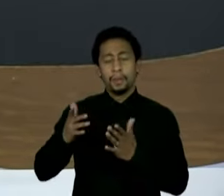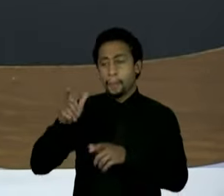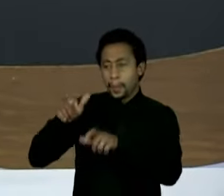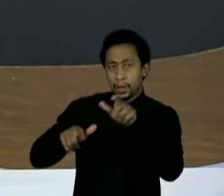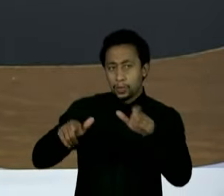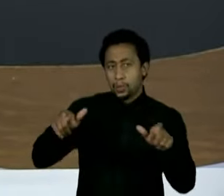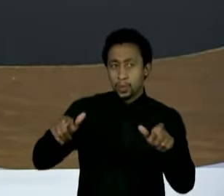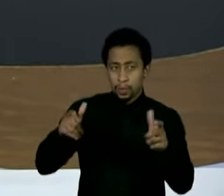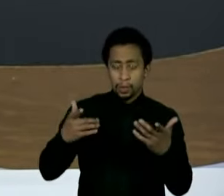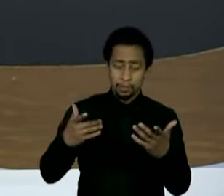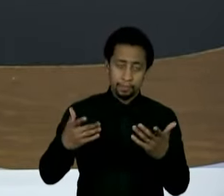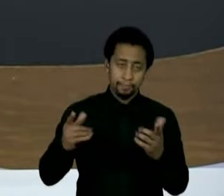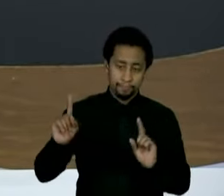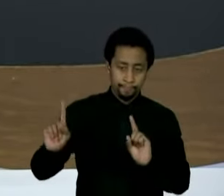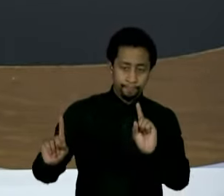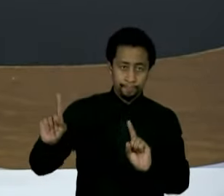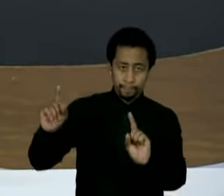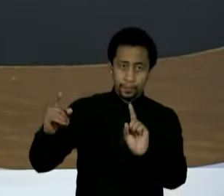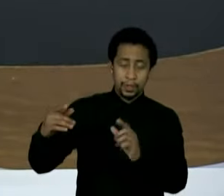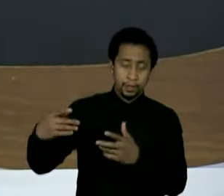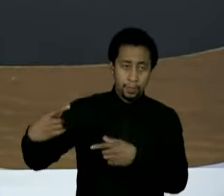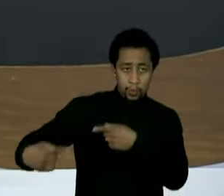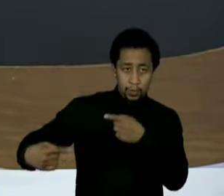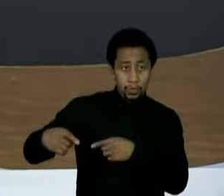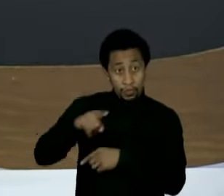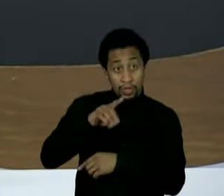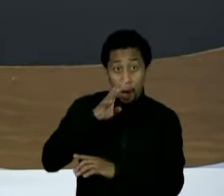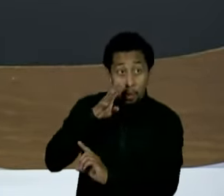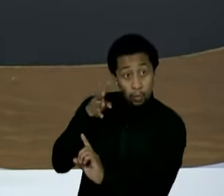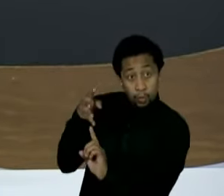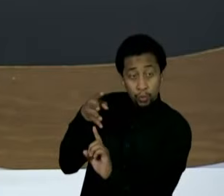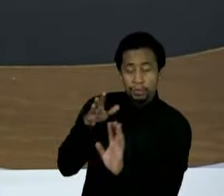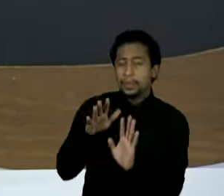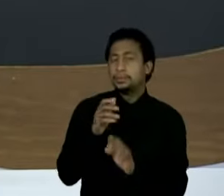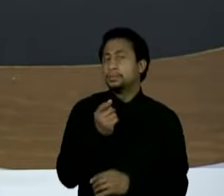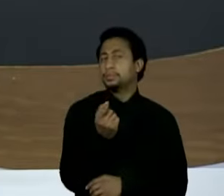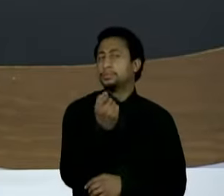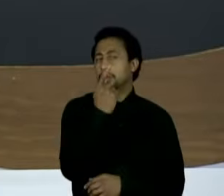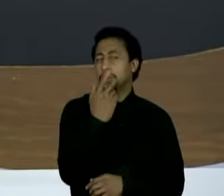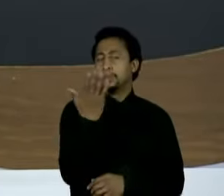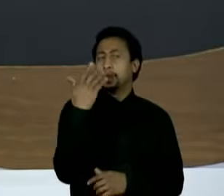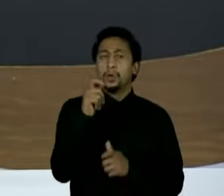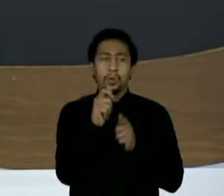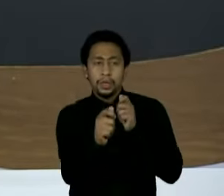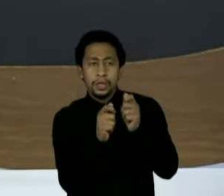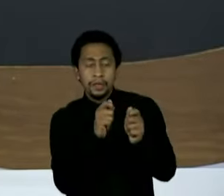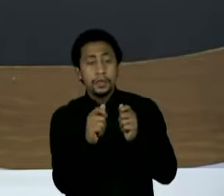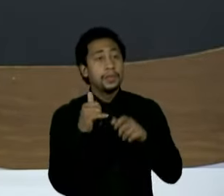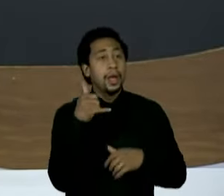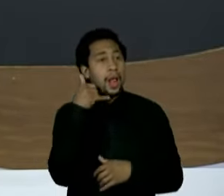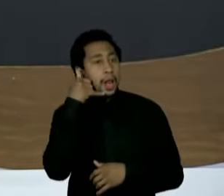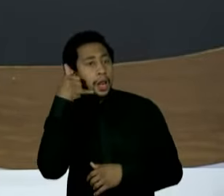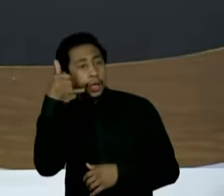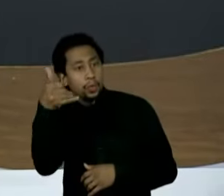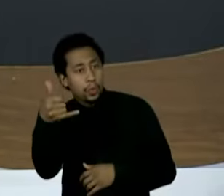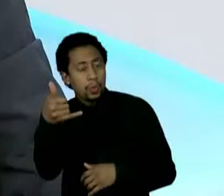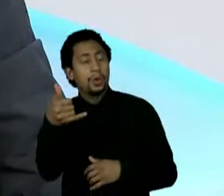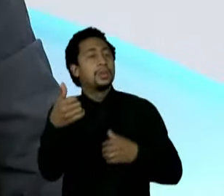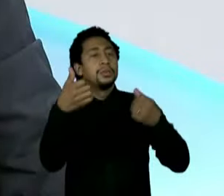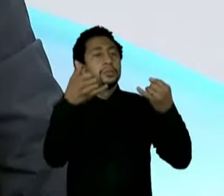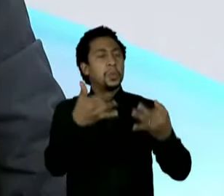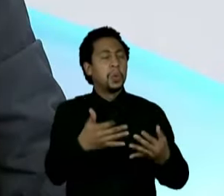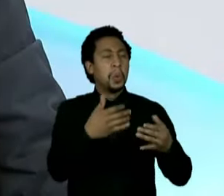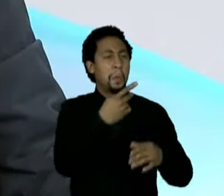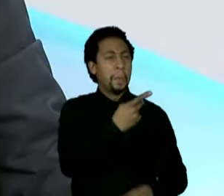mas me causou muita estranheza que, numa entrevista recente, o senhor chegou a fazer ligações entre essa operação e o PCC,